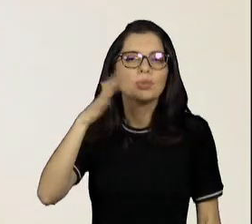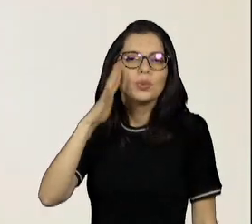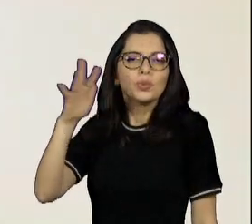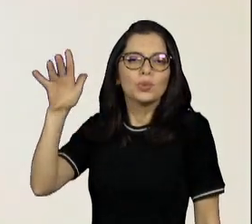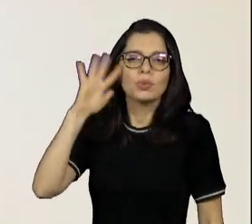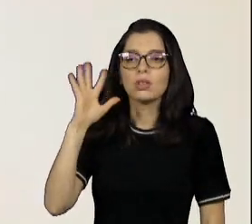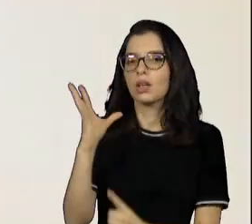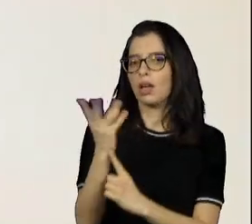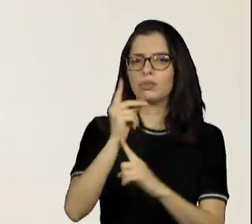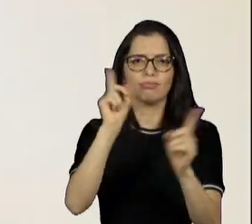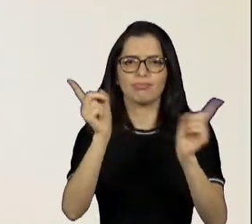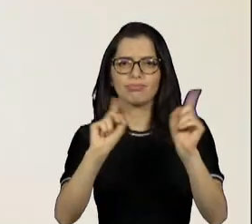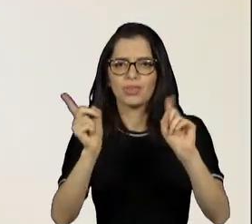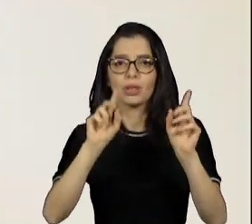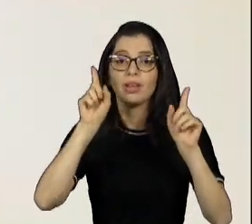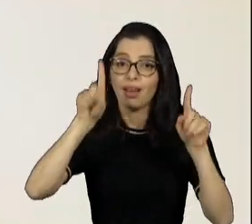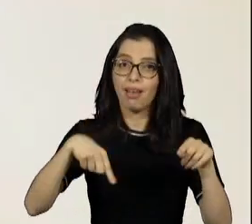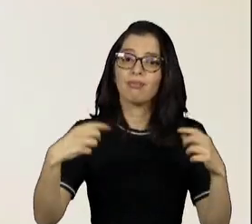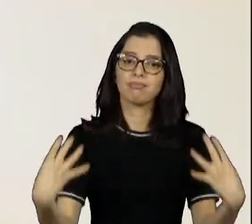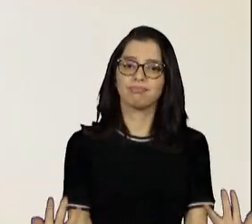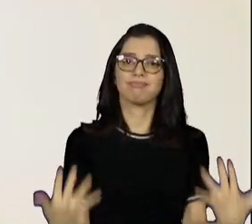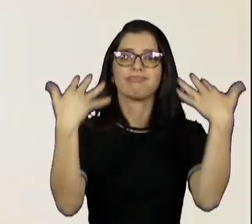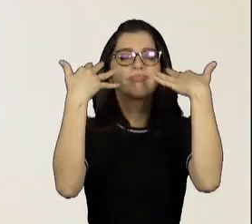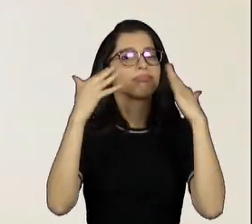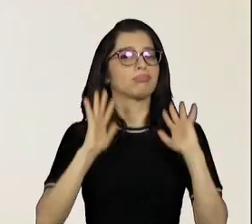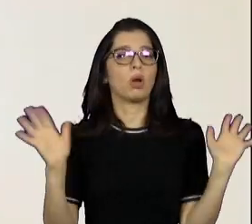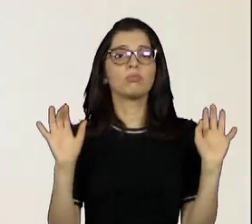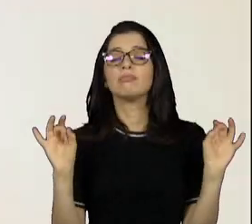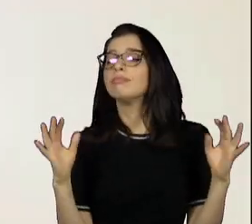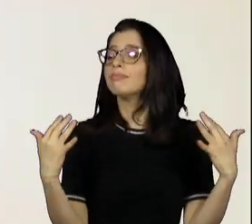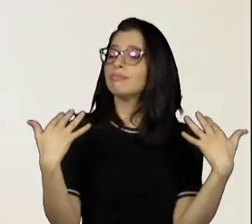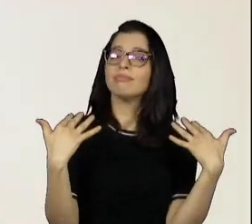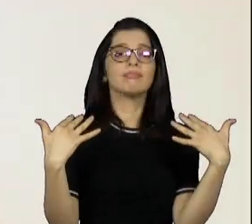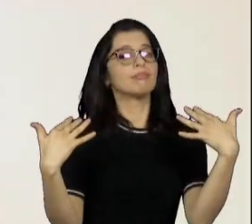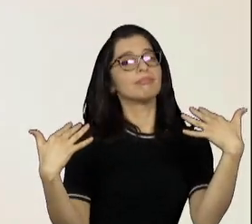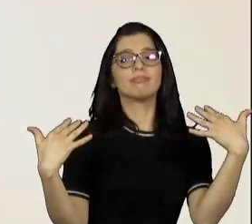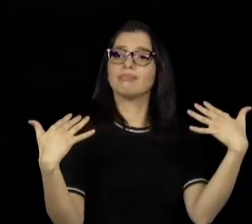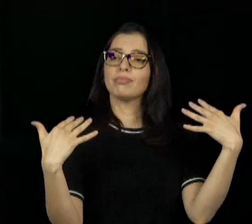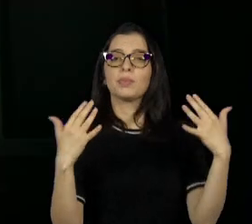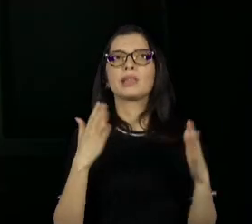aparecer. Se a televisão me desse essa oportunidade, era lá que eu queria estar. Eu não sabia como.